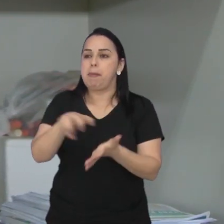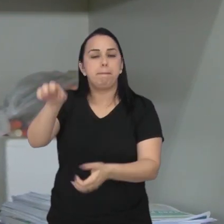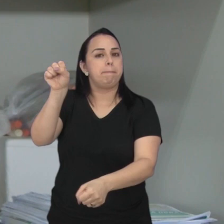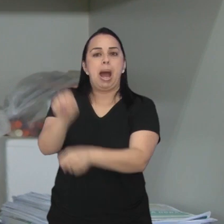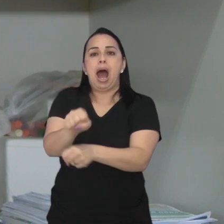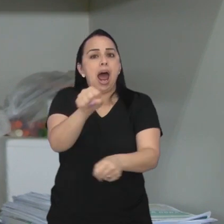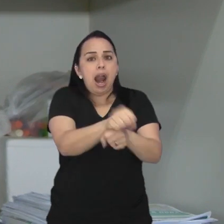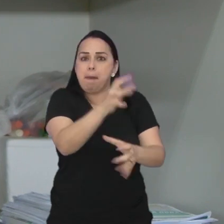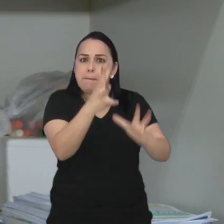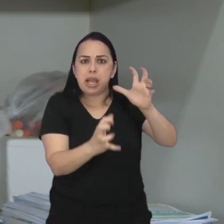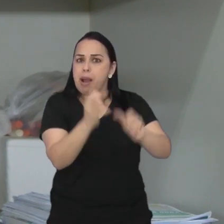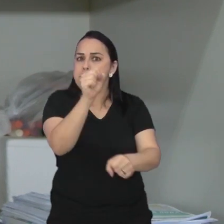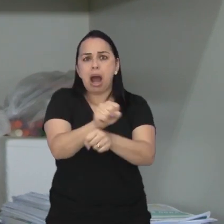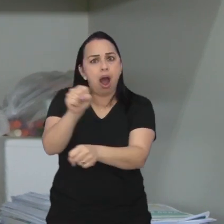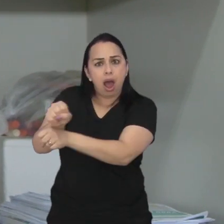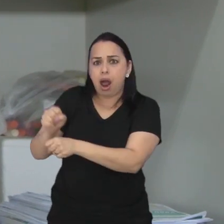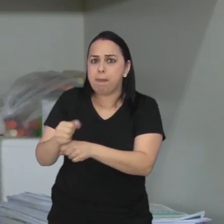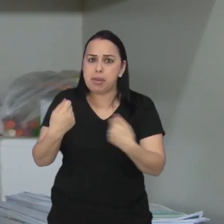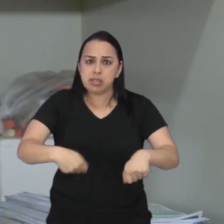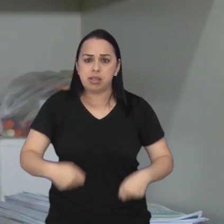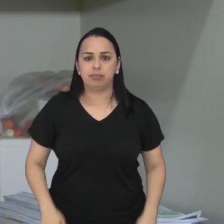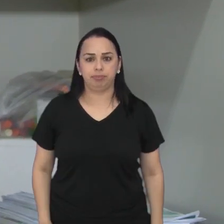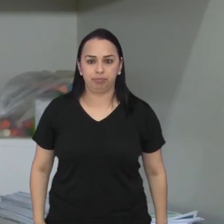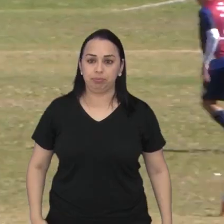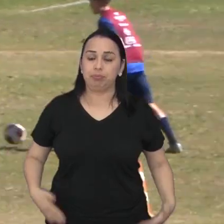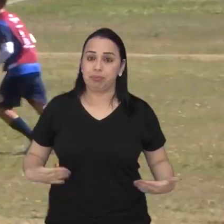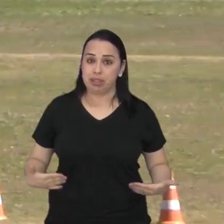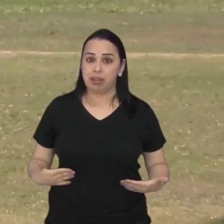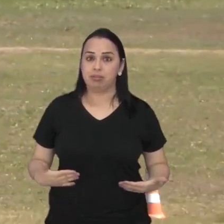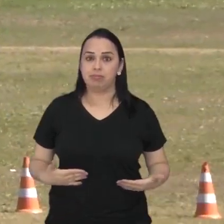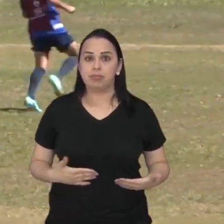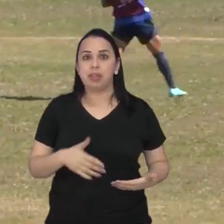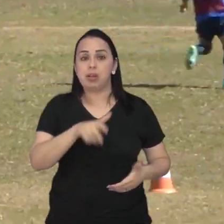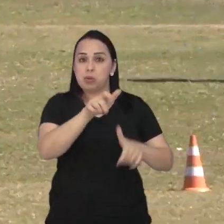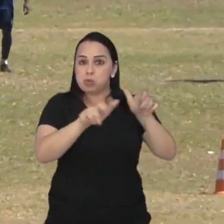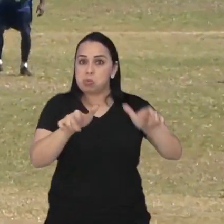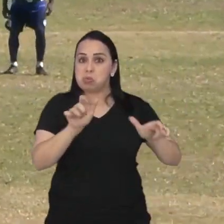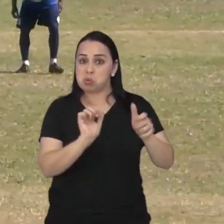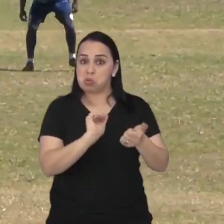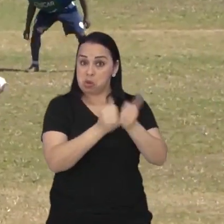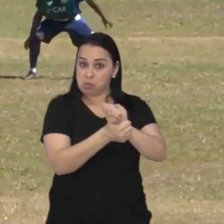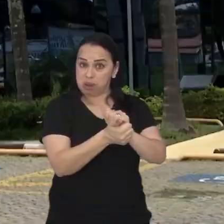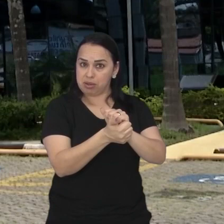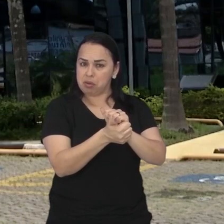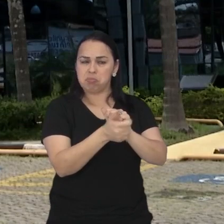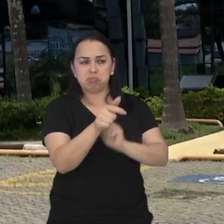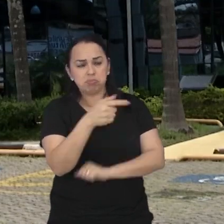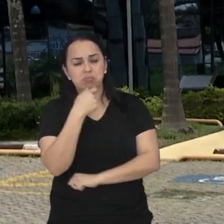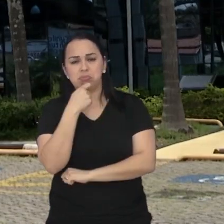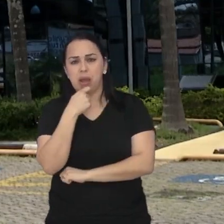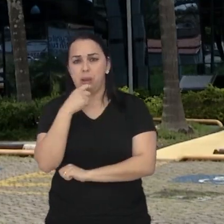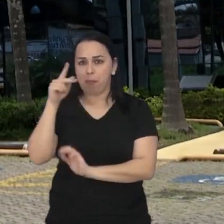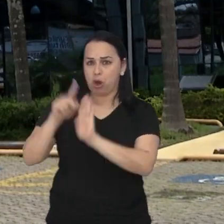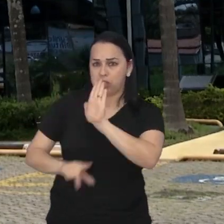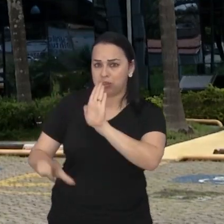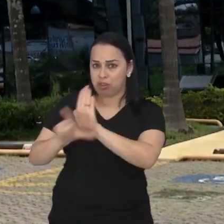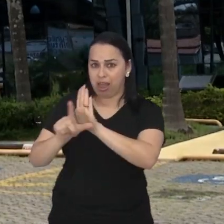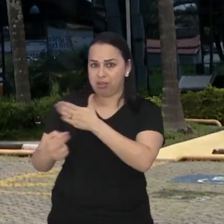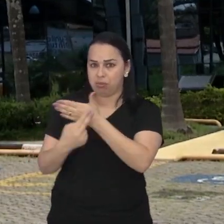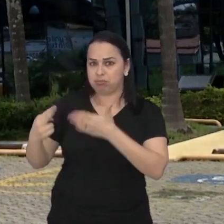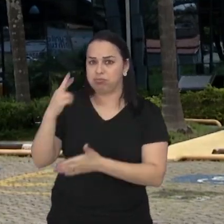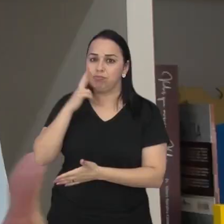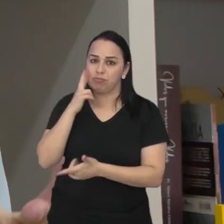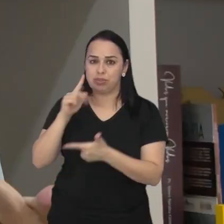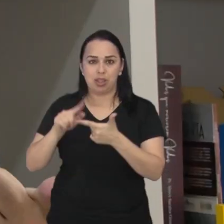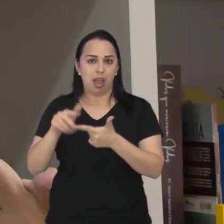atletas para que parem de ocorrer essas agressões em campos. Através da demanda dos esportistas, um projeto de lei aprovado